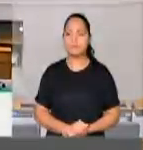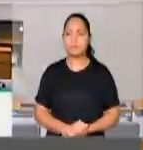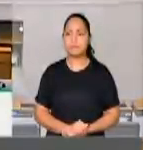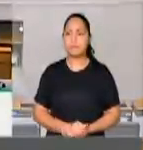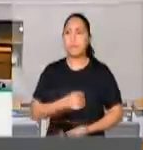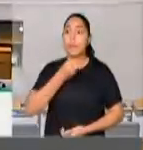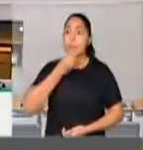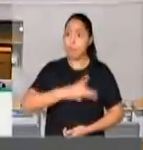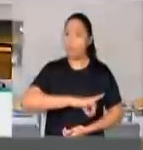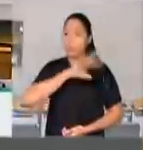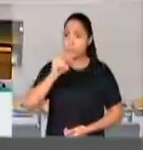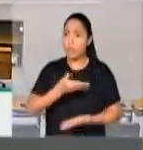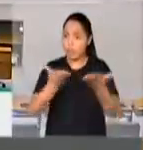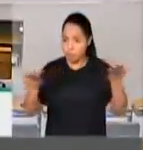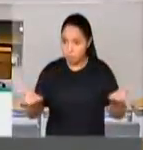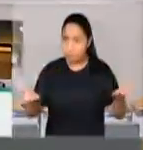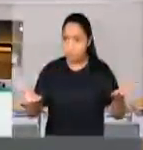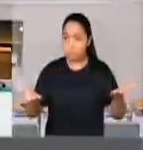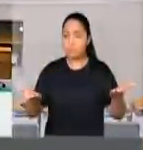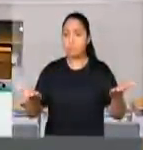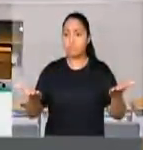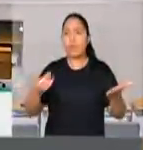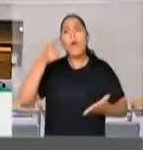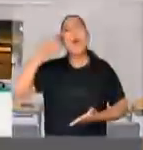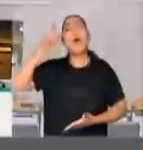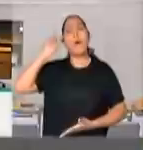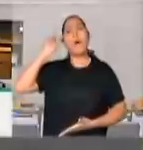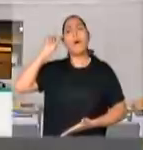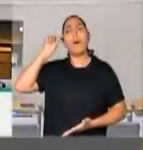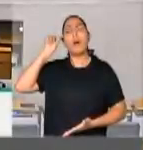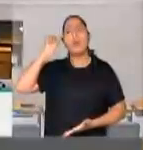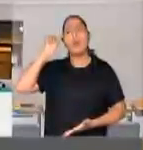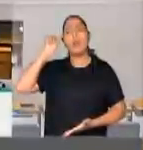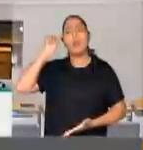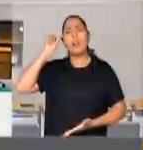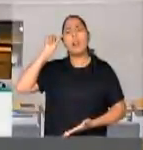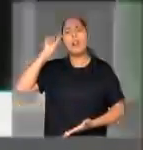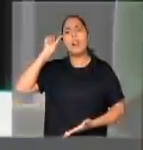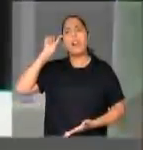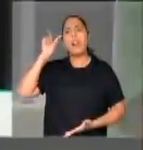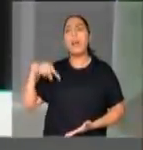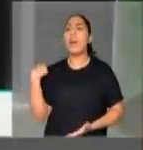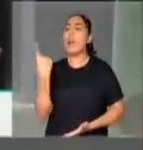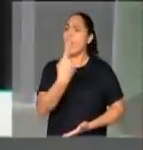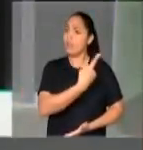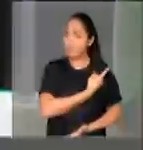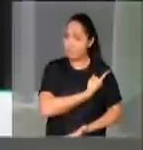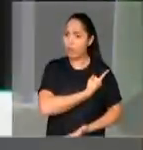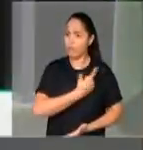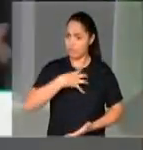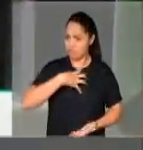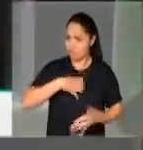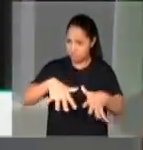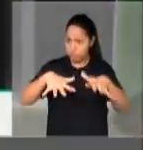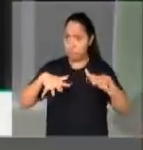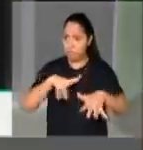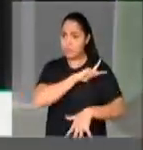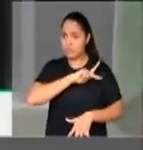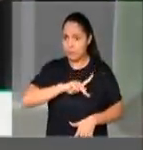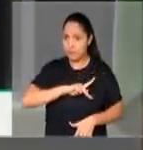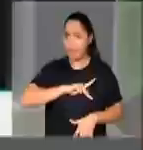Bom dia a todos e a todas, ontem a nossa assessoria, seu presidente,